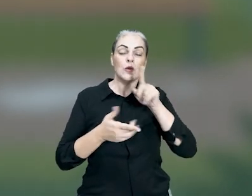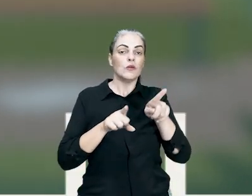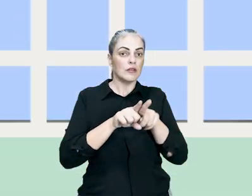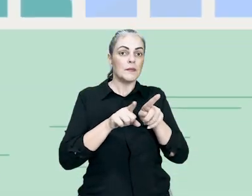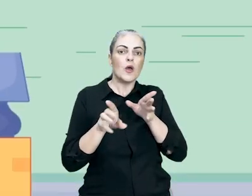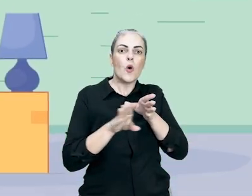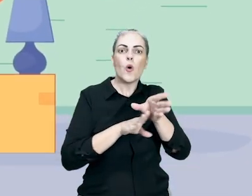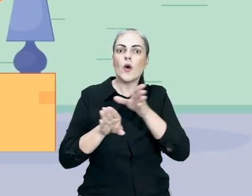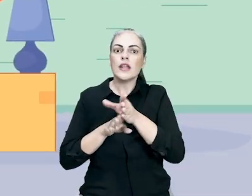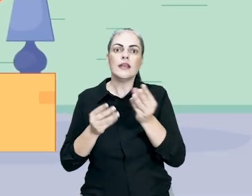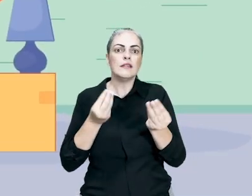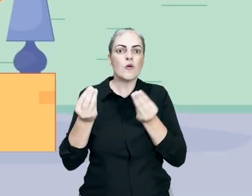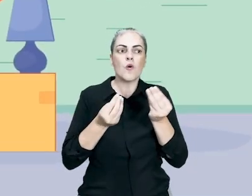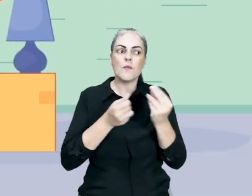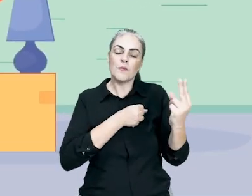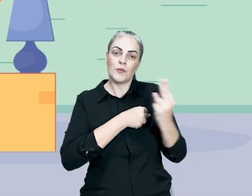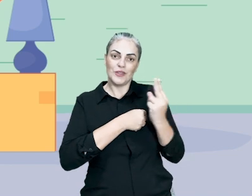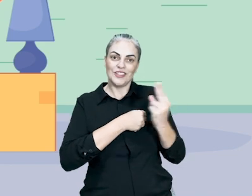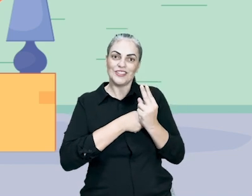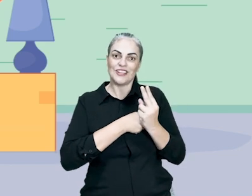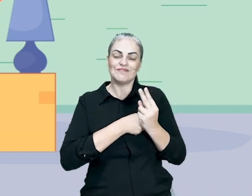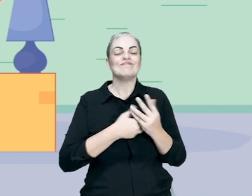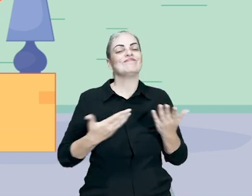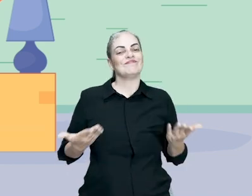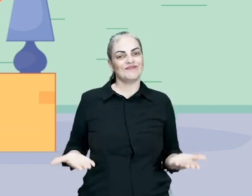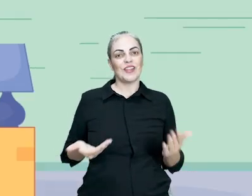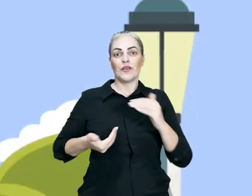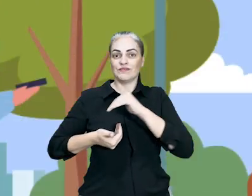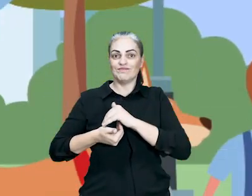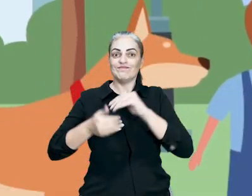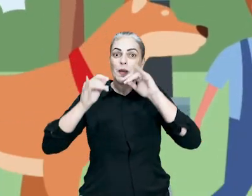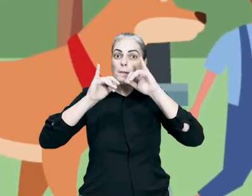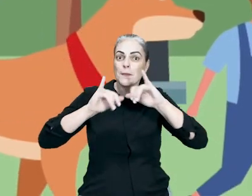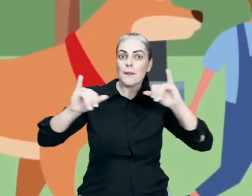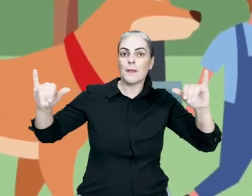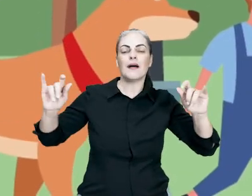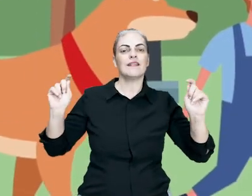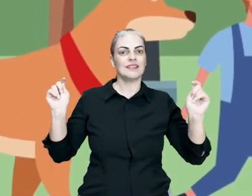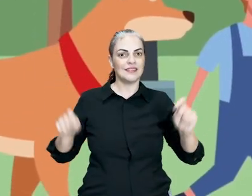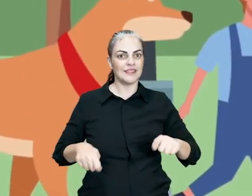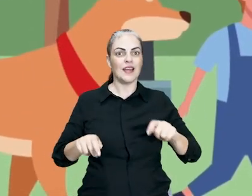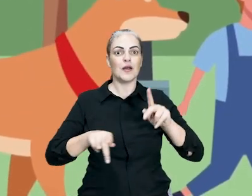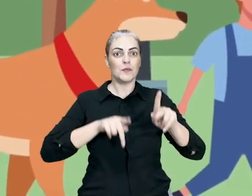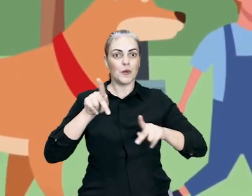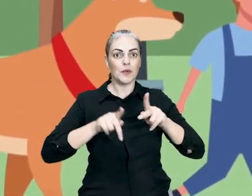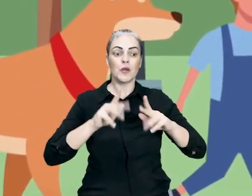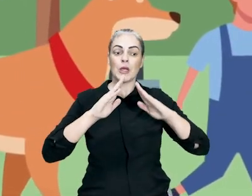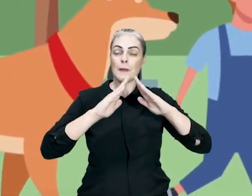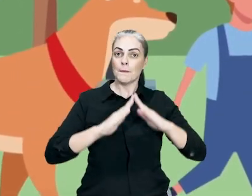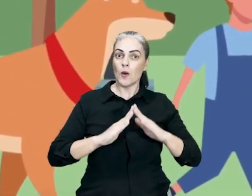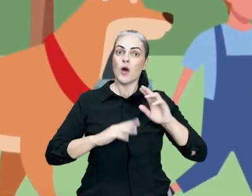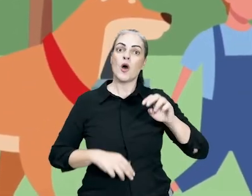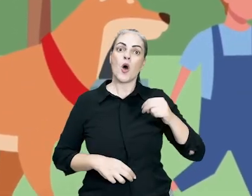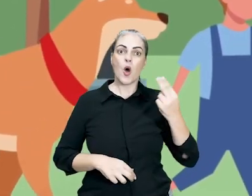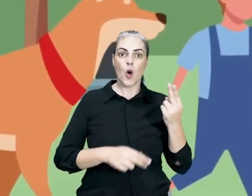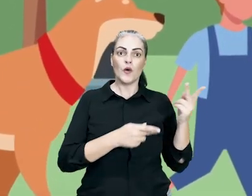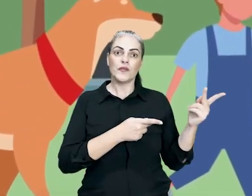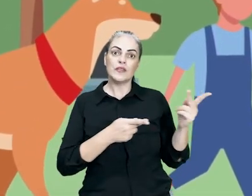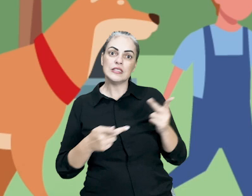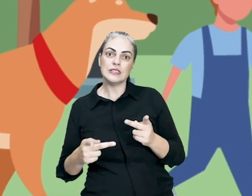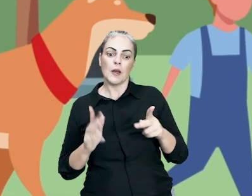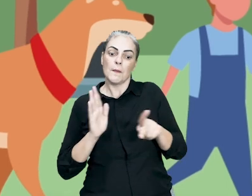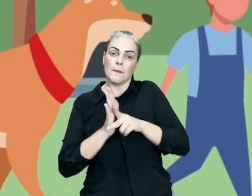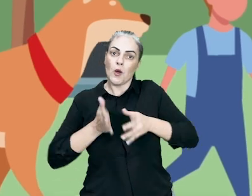do que a população deve fazer para se proteger. Com Defesa Civil Alerta, a população, seja residente ou visitante,